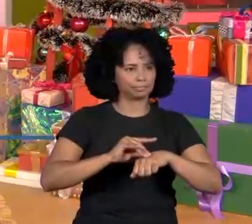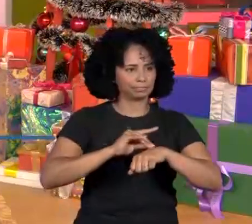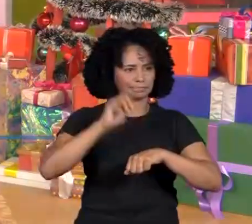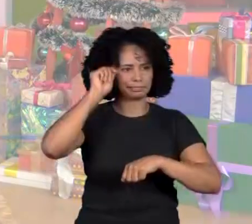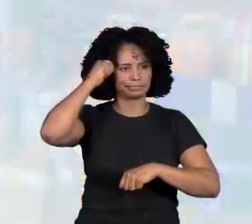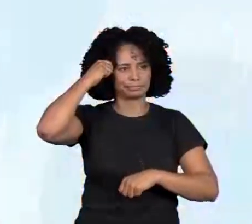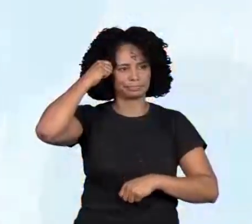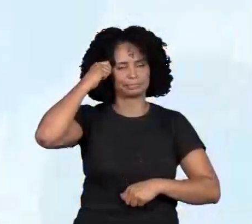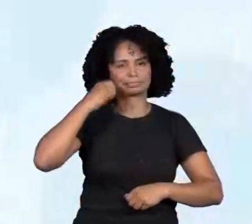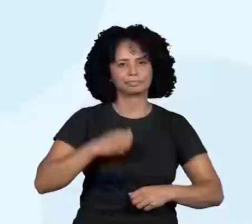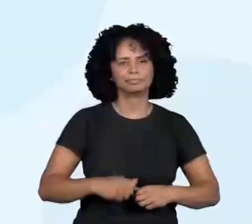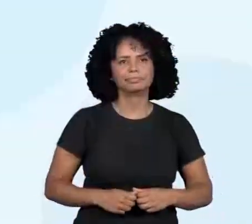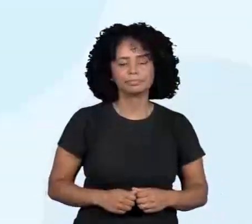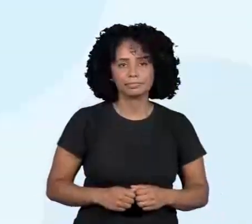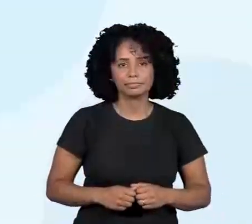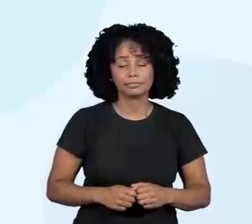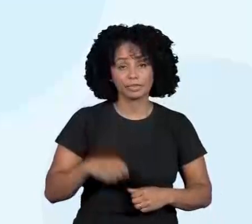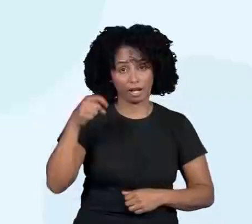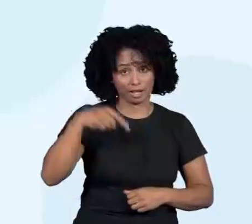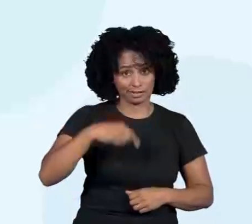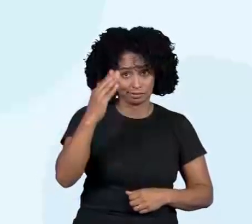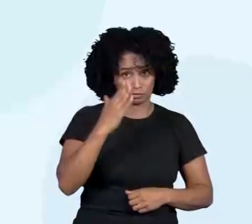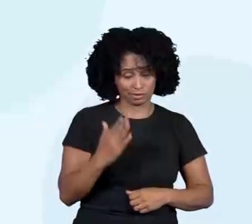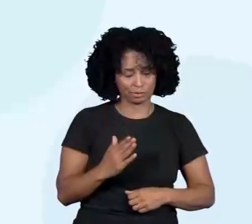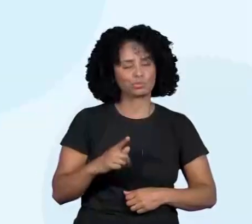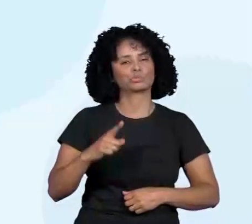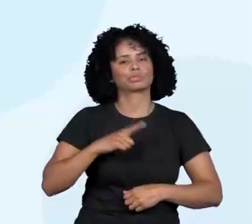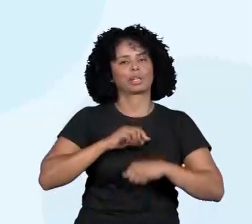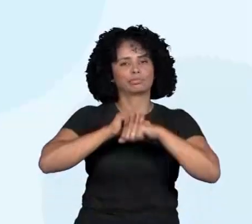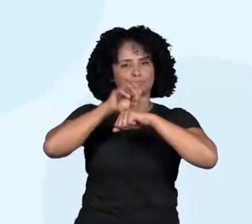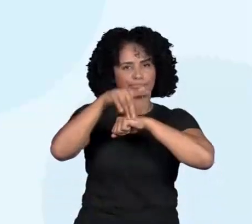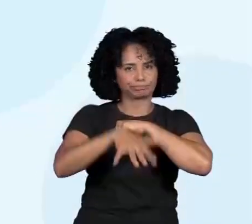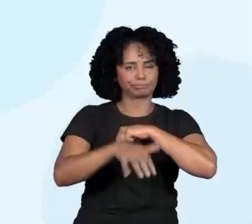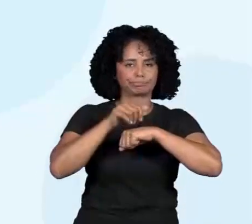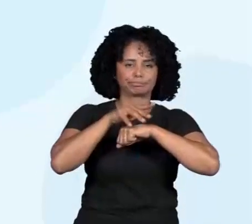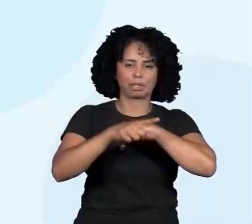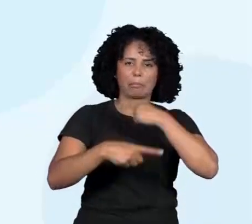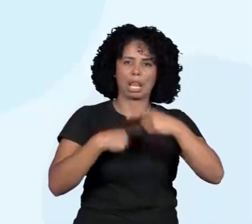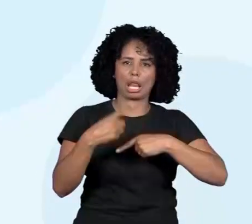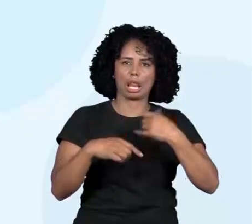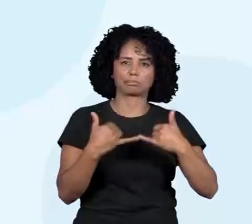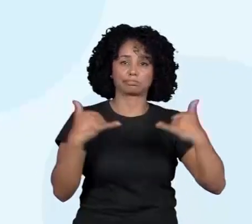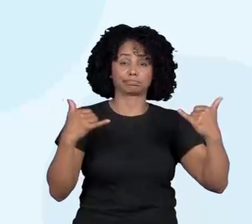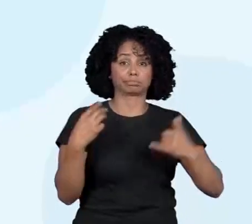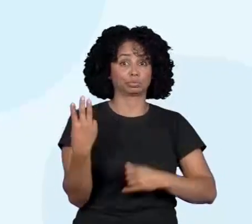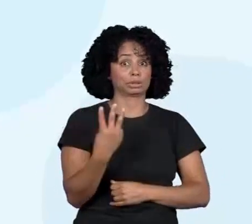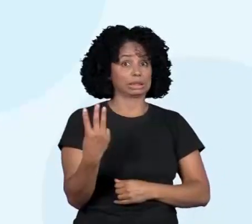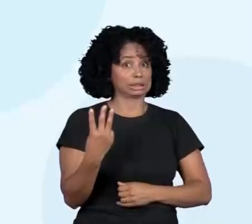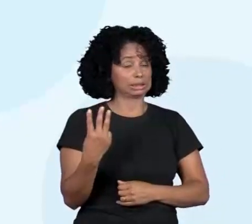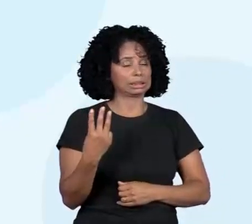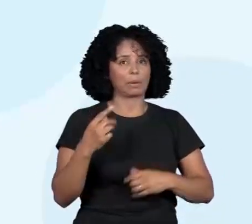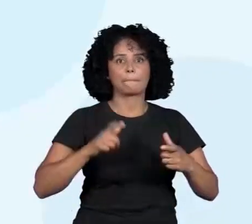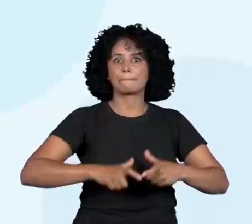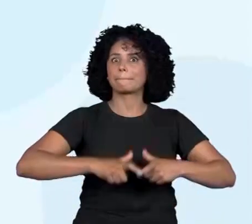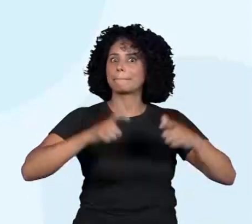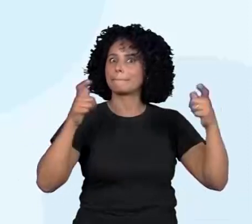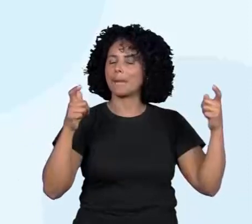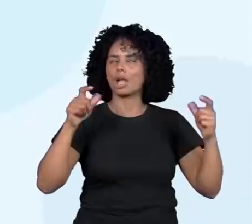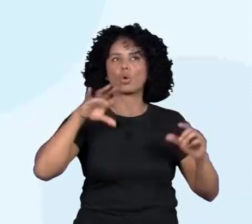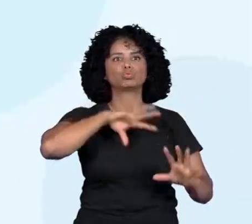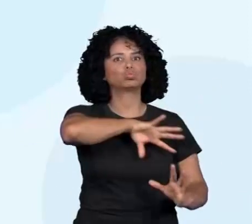Usinas hidrelétricas no Brasil. O Brasil é o terceiro maior produtor do mundo em potencial